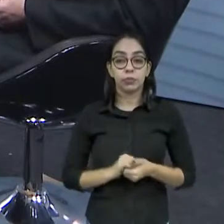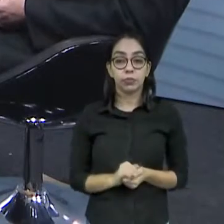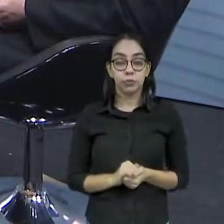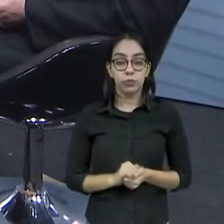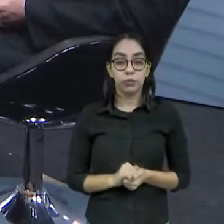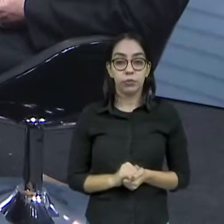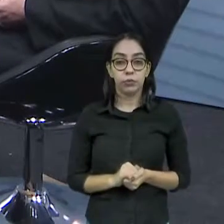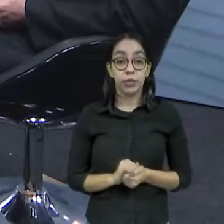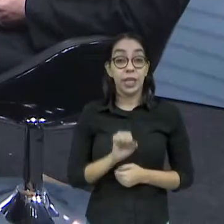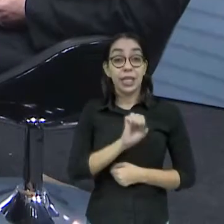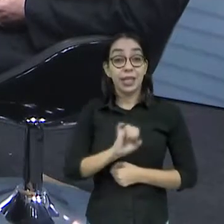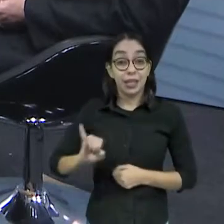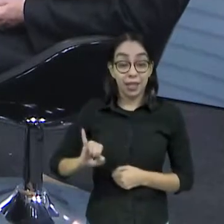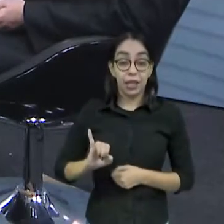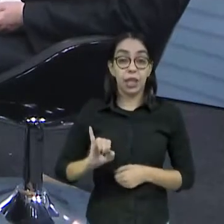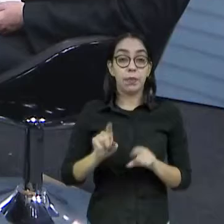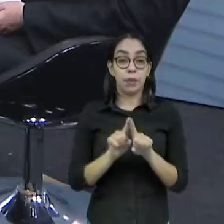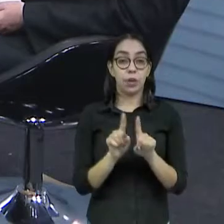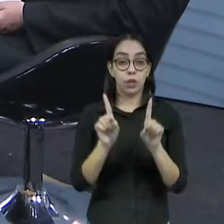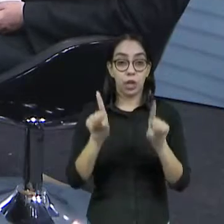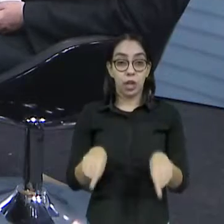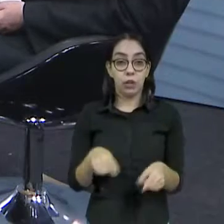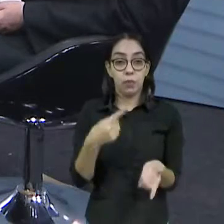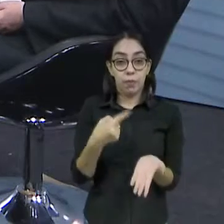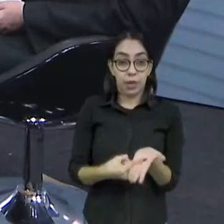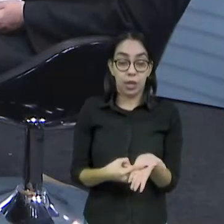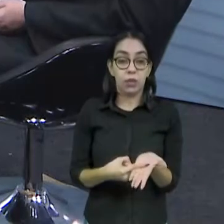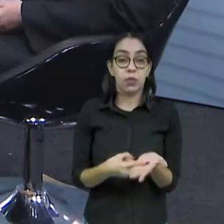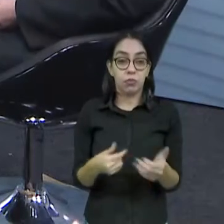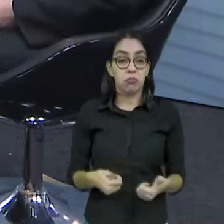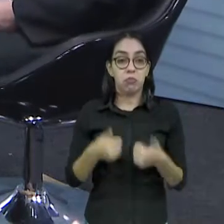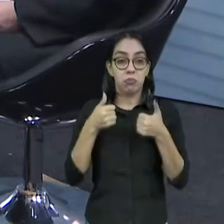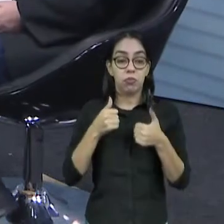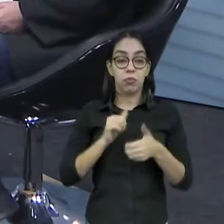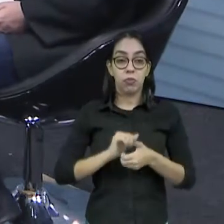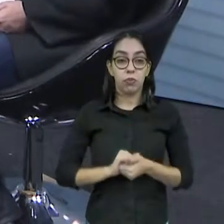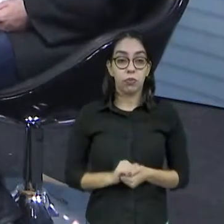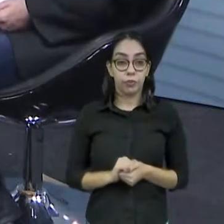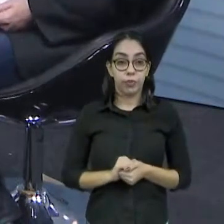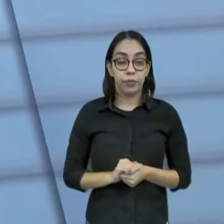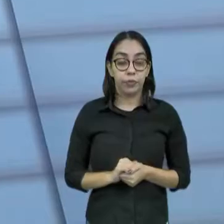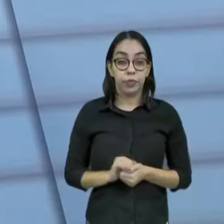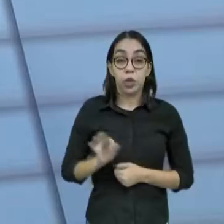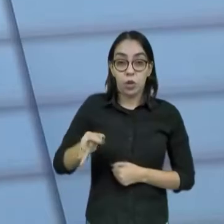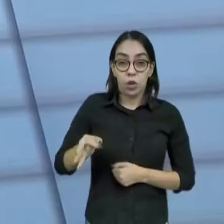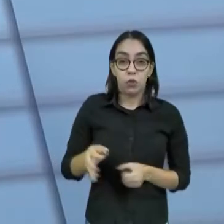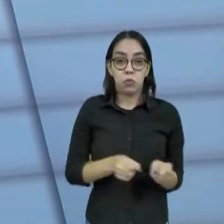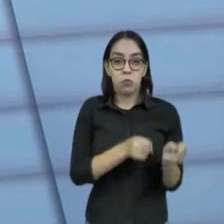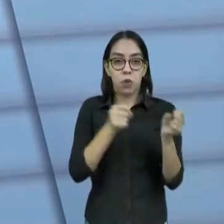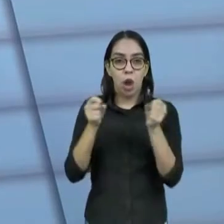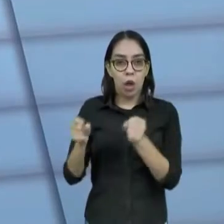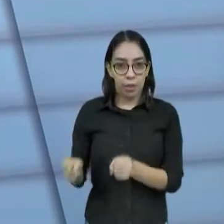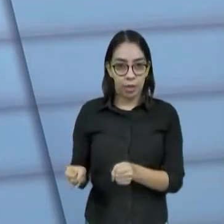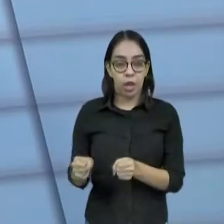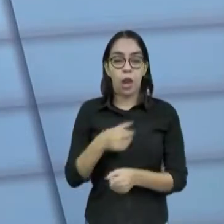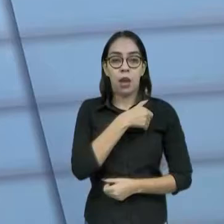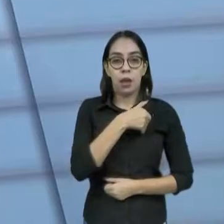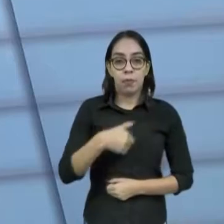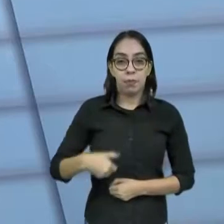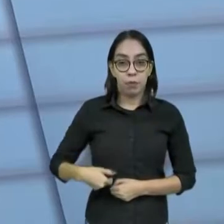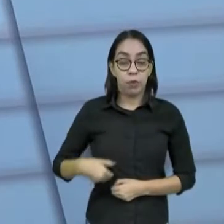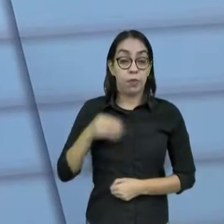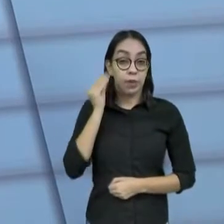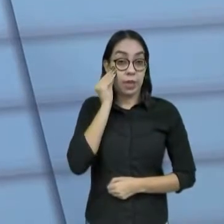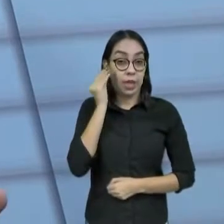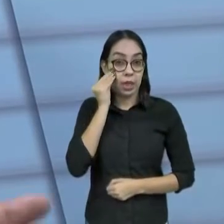seria um impacto. Com certeza. É interessante você puxar isso, porque o poder público tomou a frente disso para tentar solucionar o problema. Mas a gente